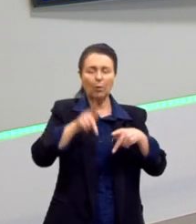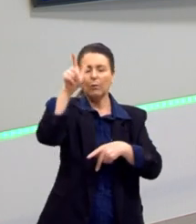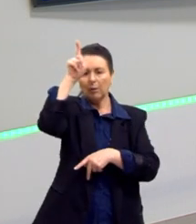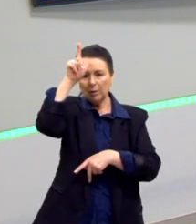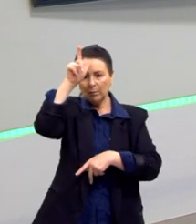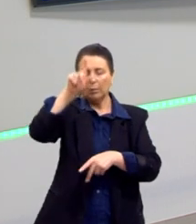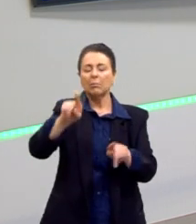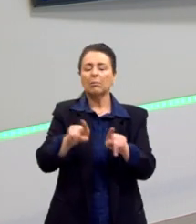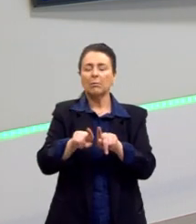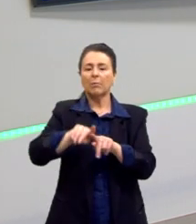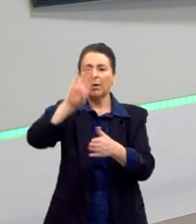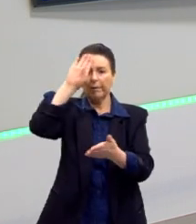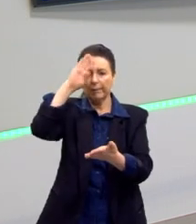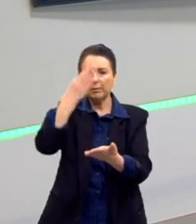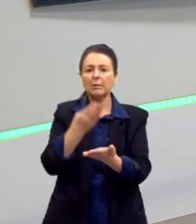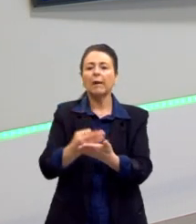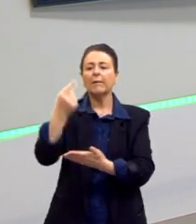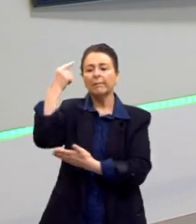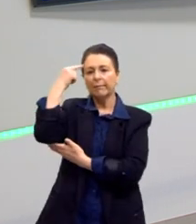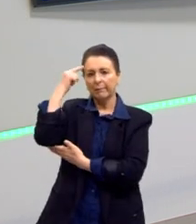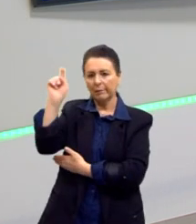acreditava nesses ideais.